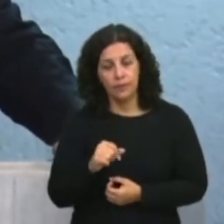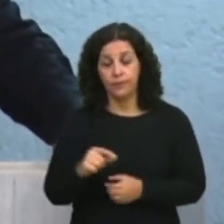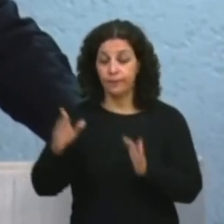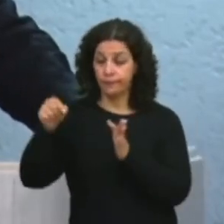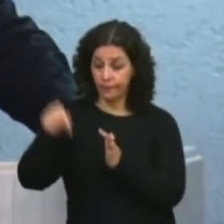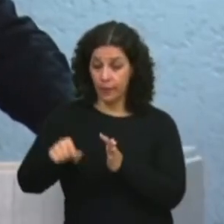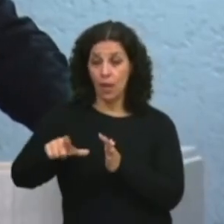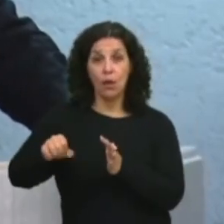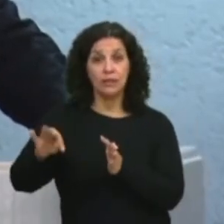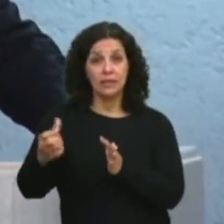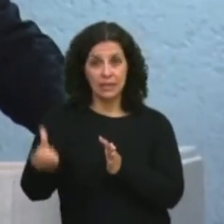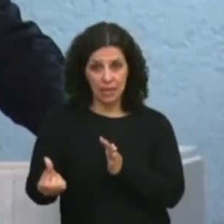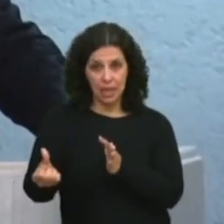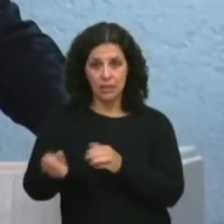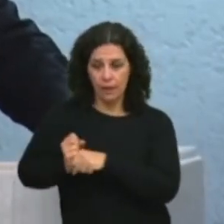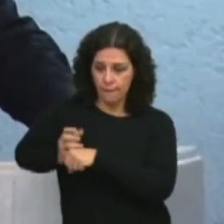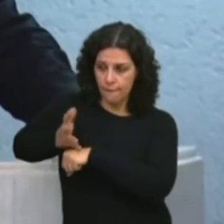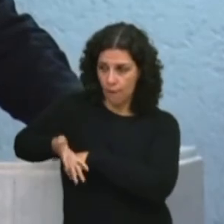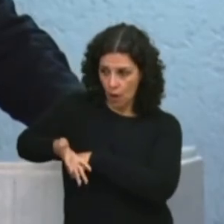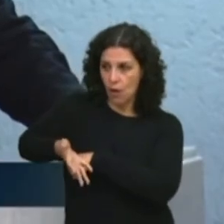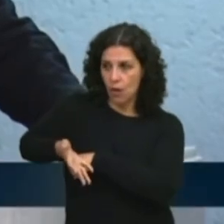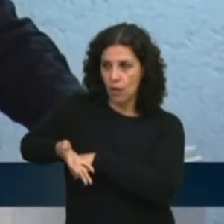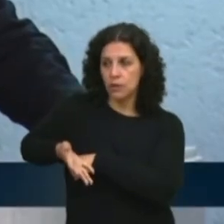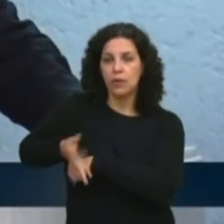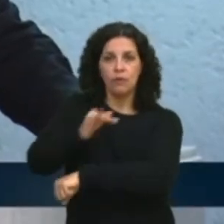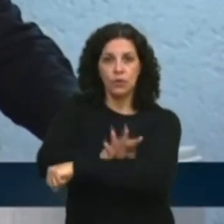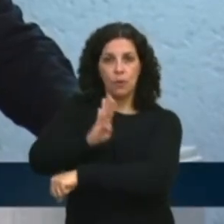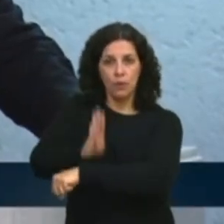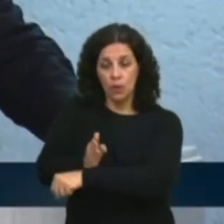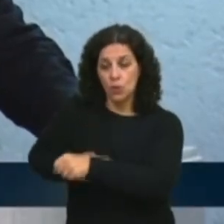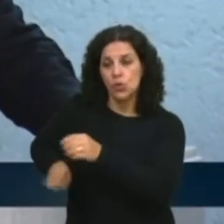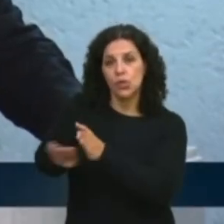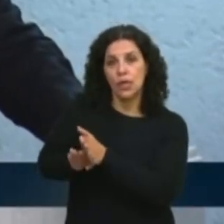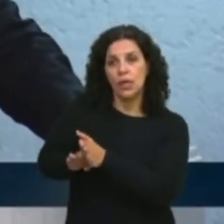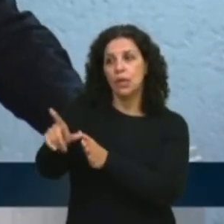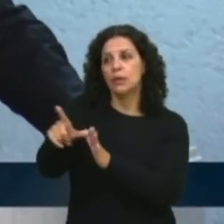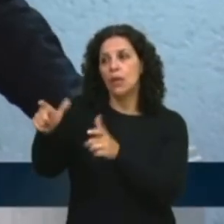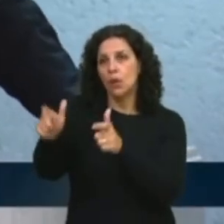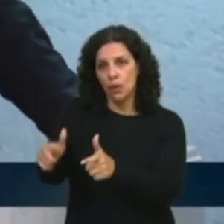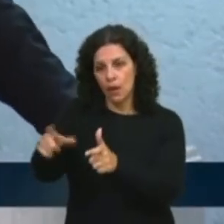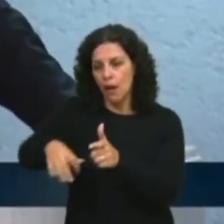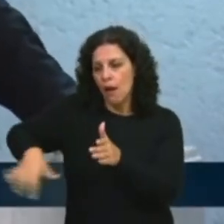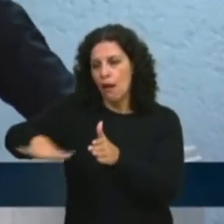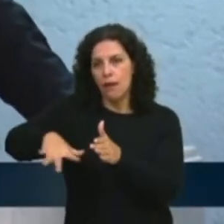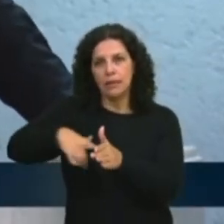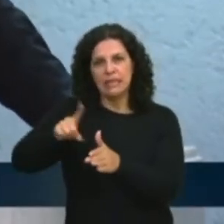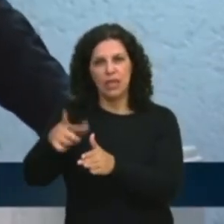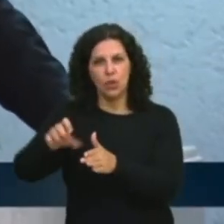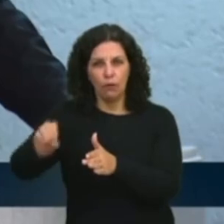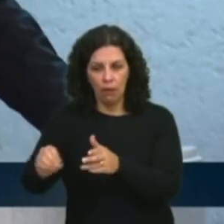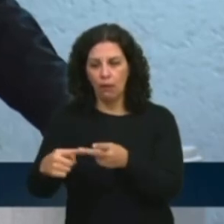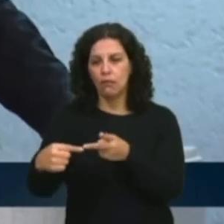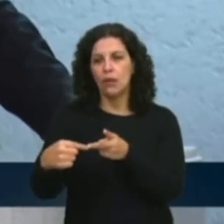6 é um lote que sai de Foz do Iguaçu, de Francisco Beltrão, até chegar no relógio, pegando a 180